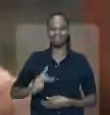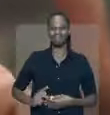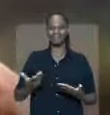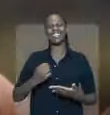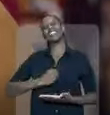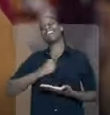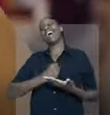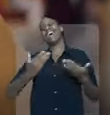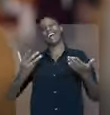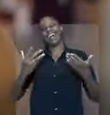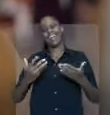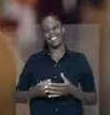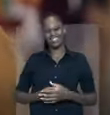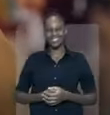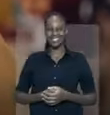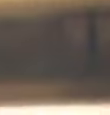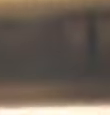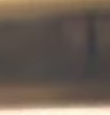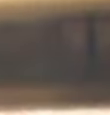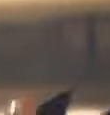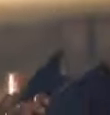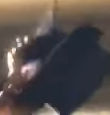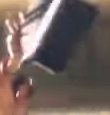Lula presidente. Que saudade.